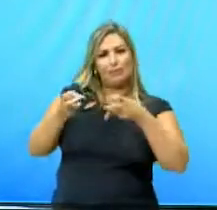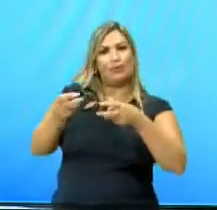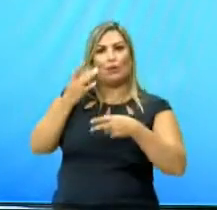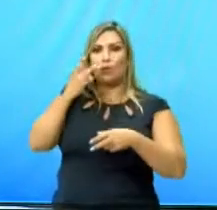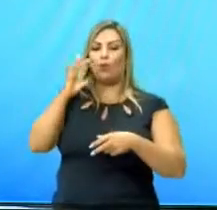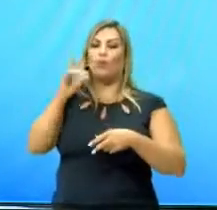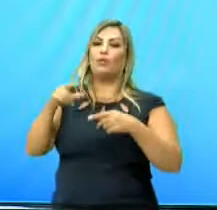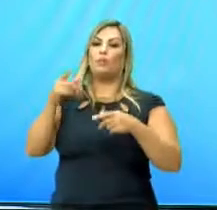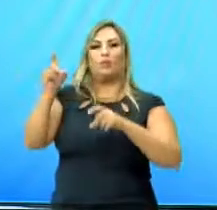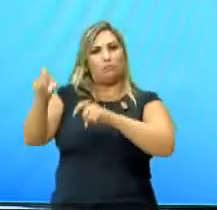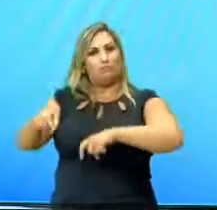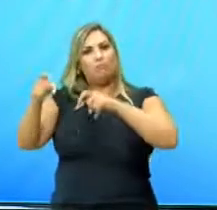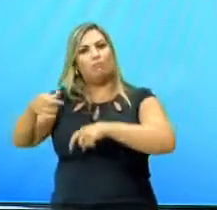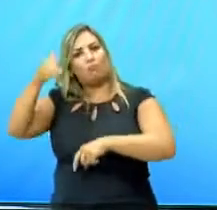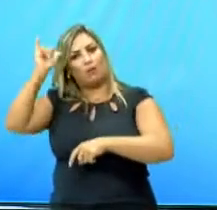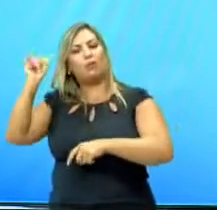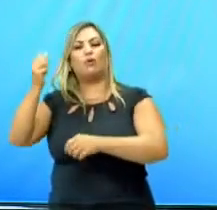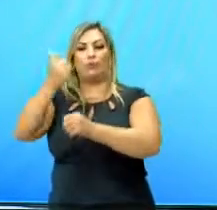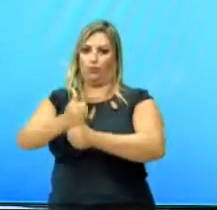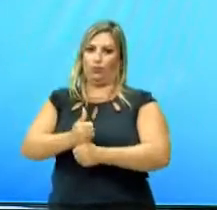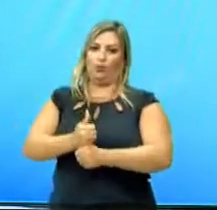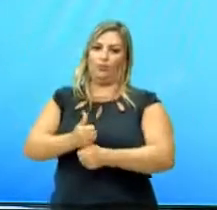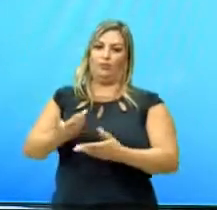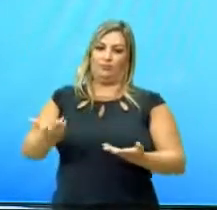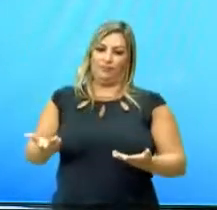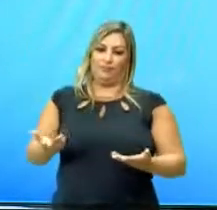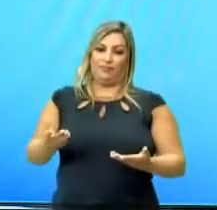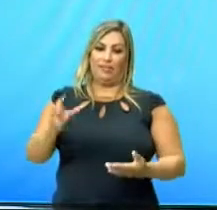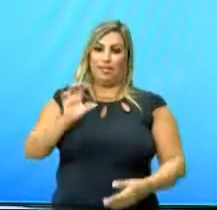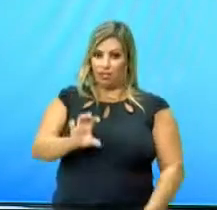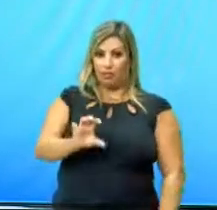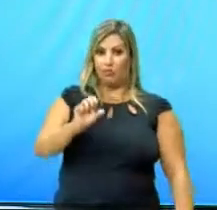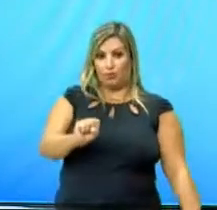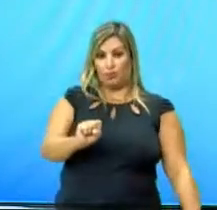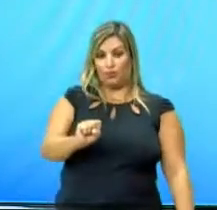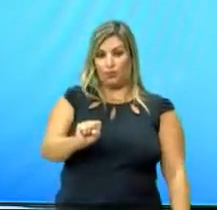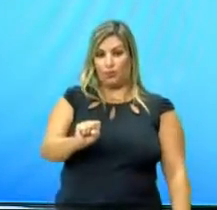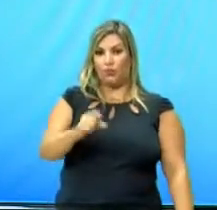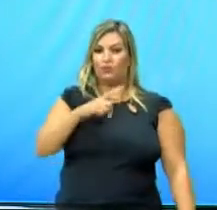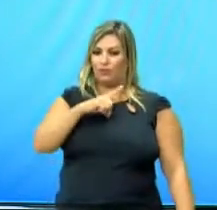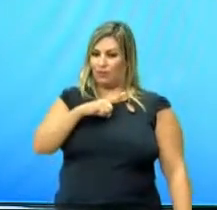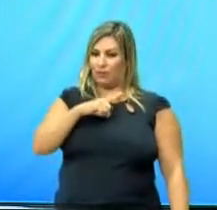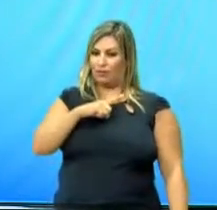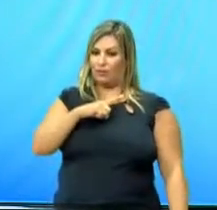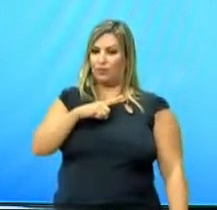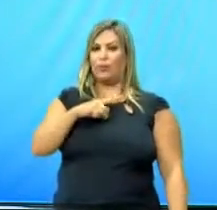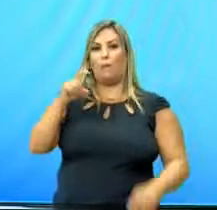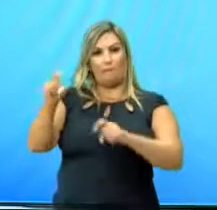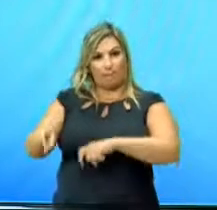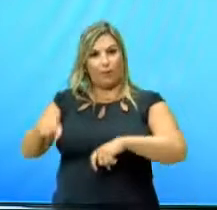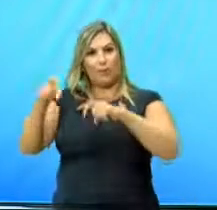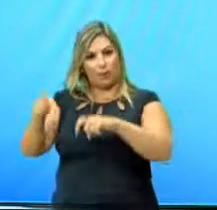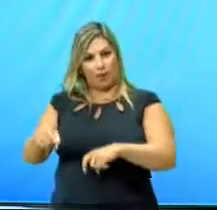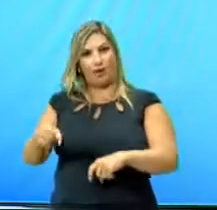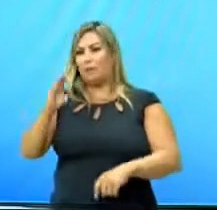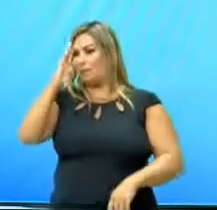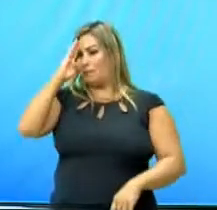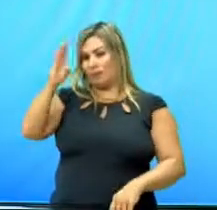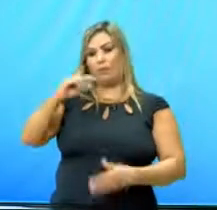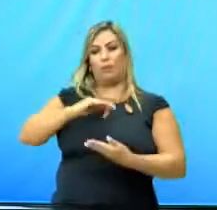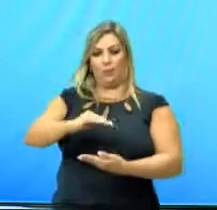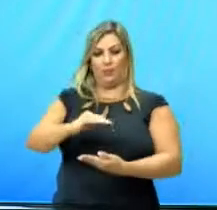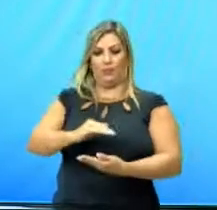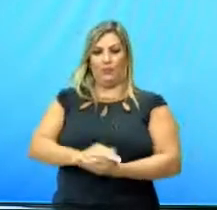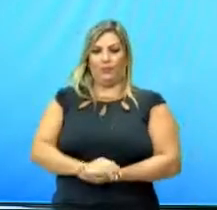o ouro, depois a pecuária vai substituir essa produção. E na região sul, nós temos aí a pecuária sendo o principal